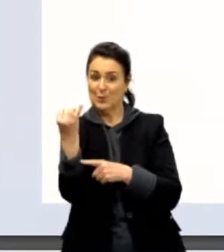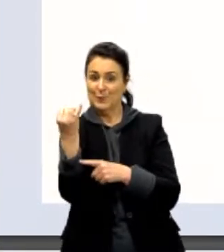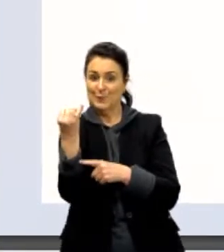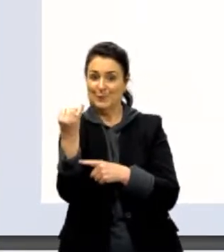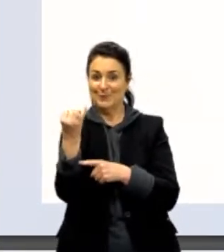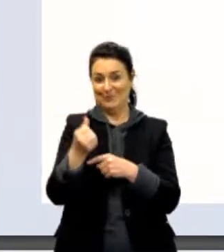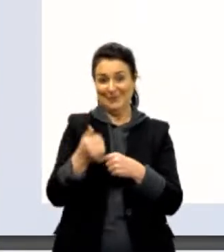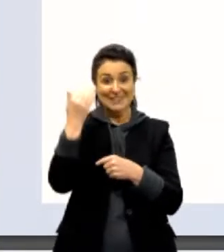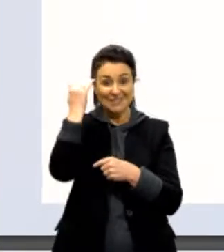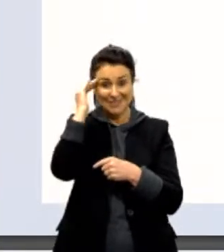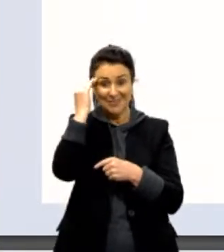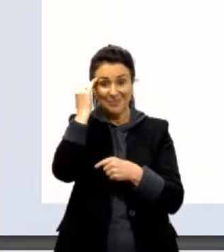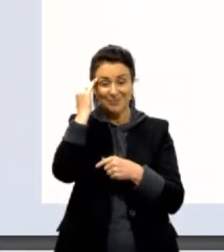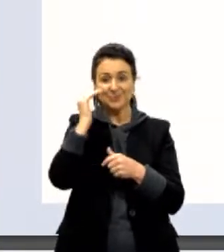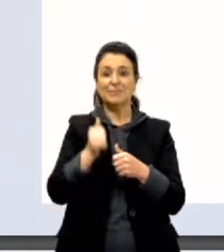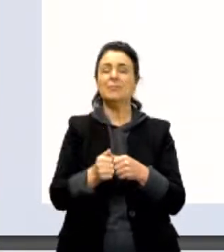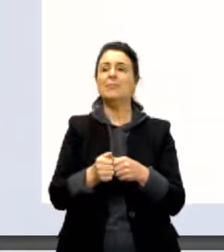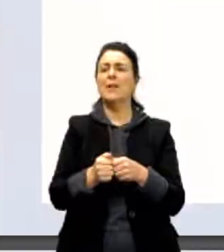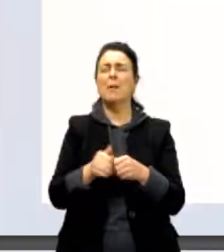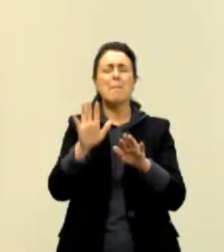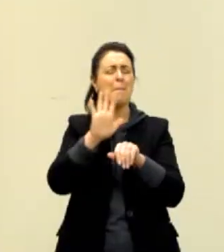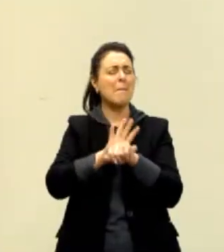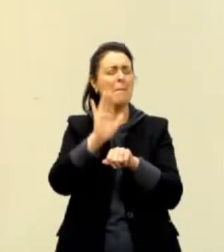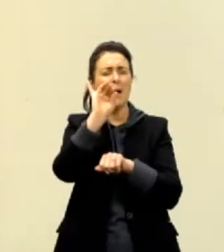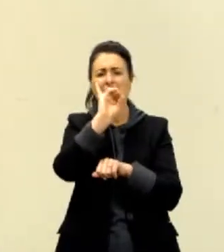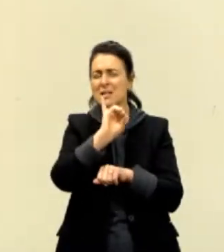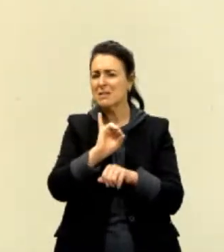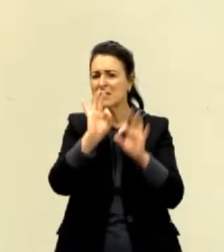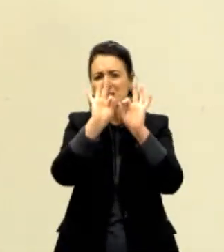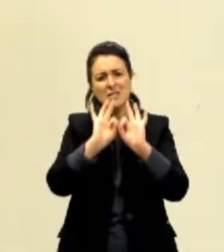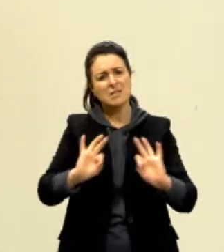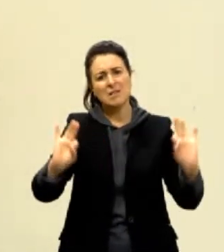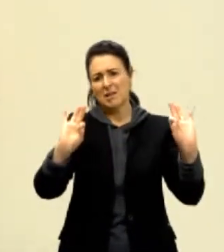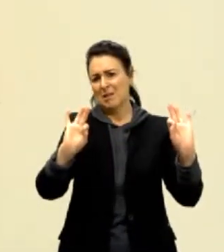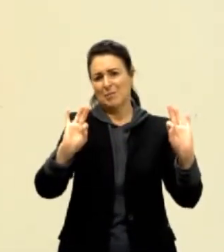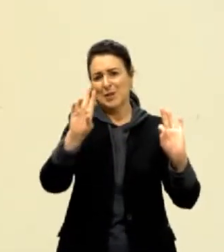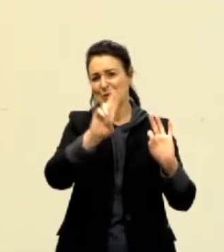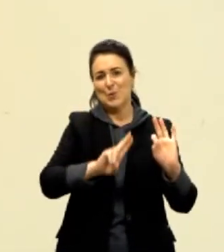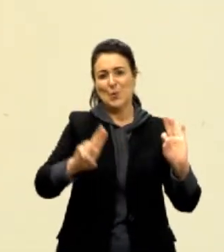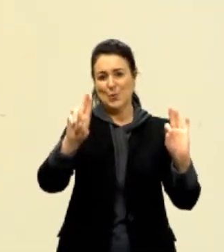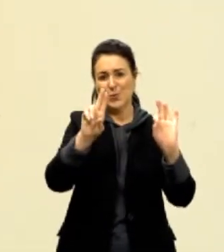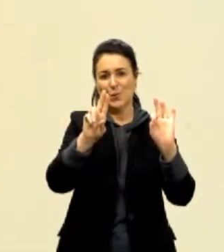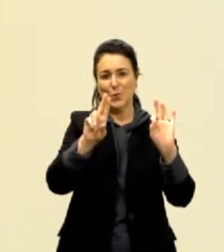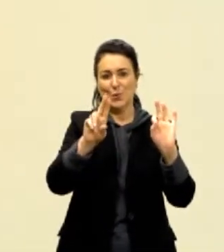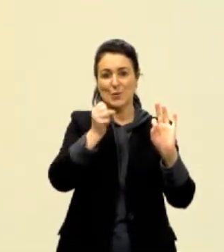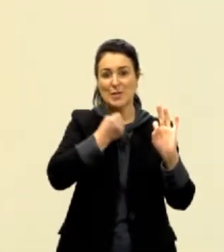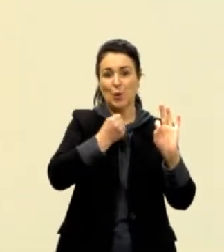mais do que mil palavras. Pessoal, é muito mais simples trabalhar com notação científica quando a gente tem muitos zeros.